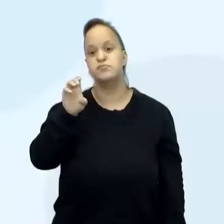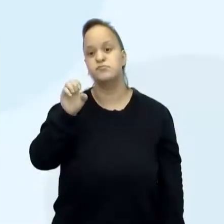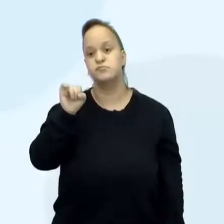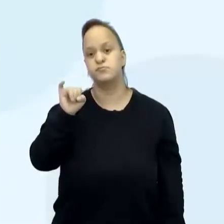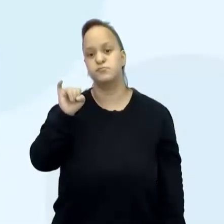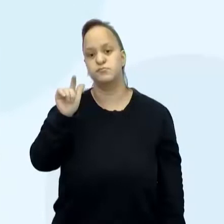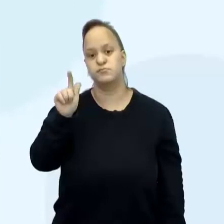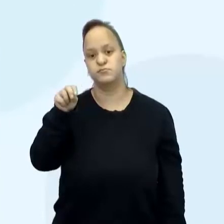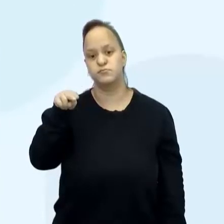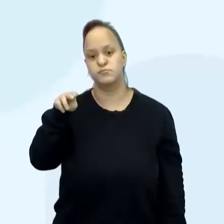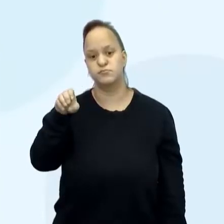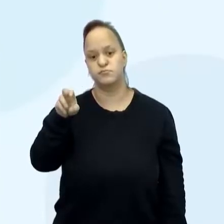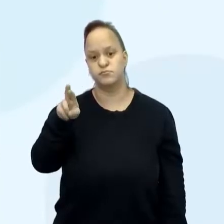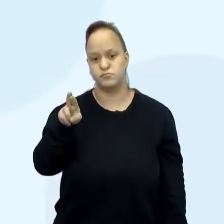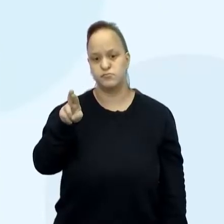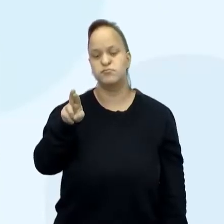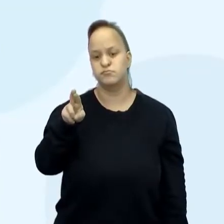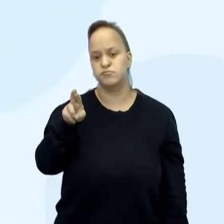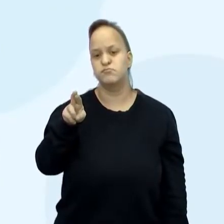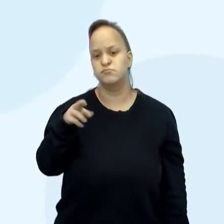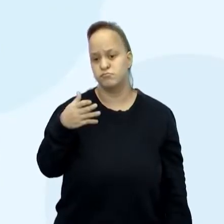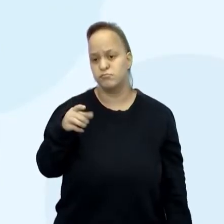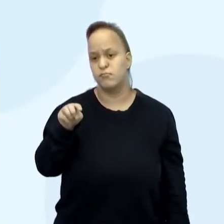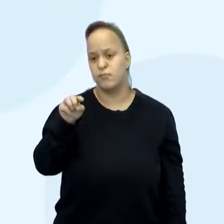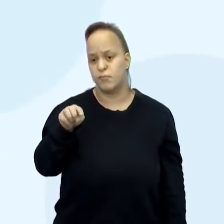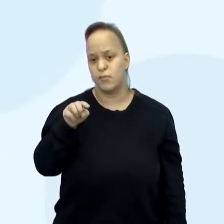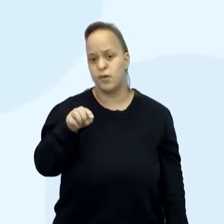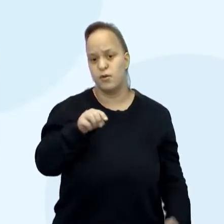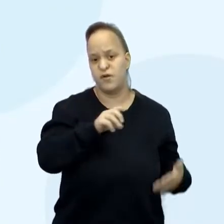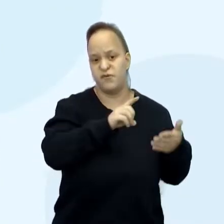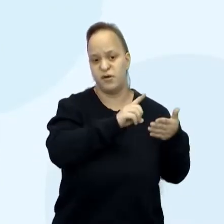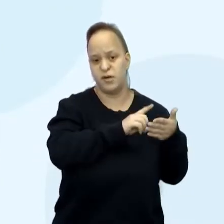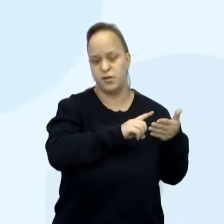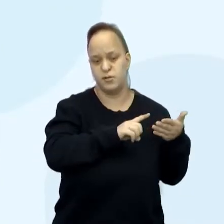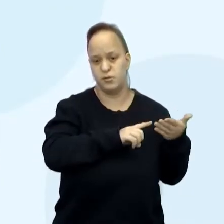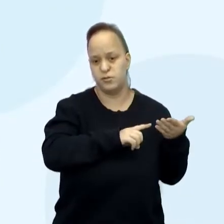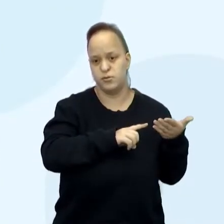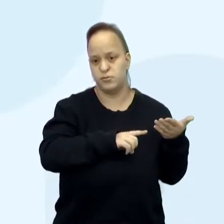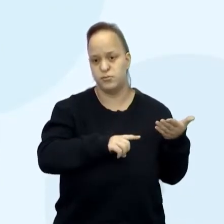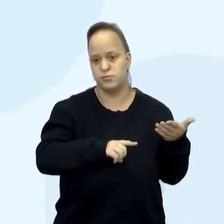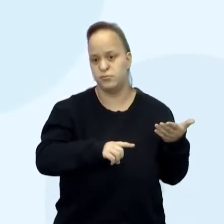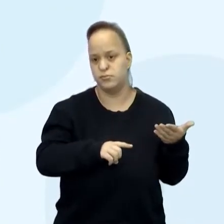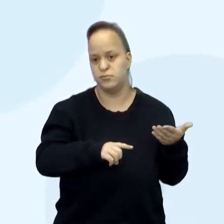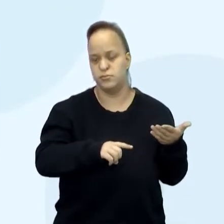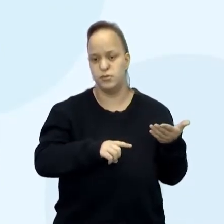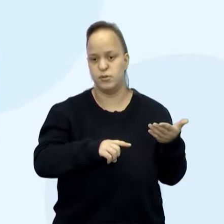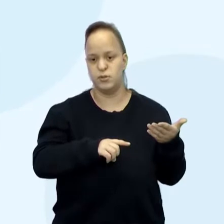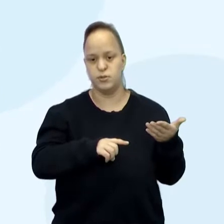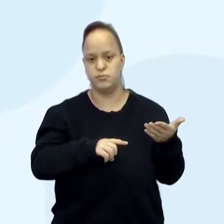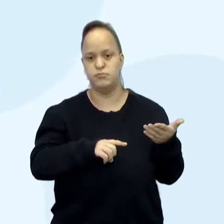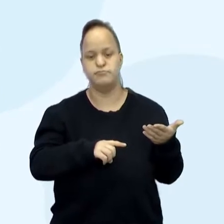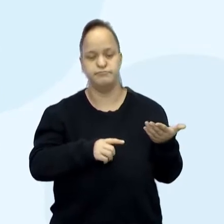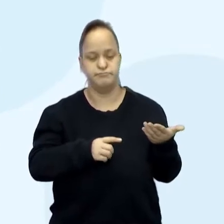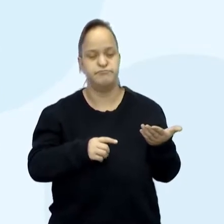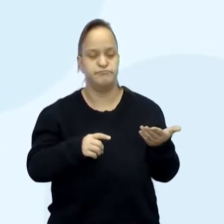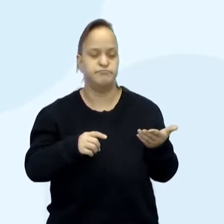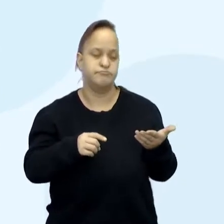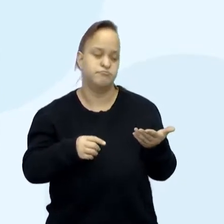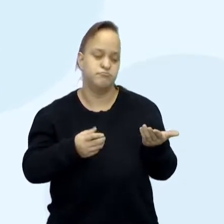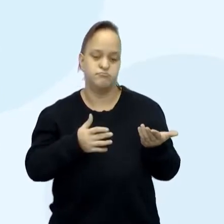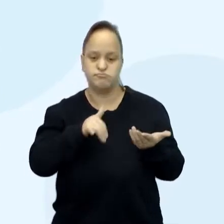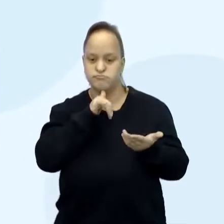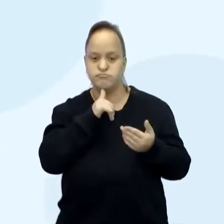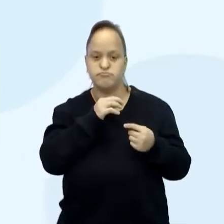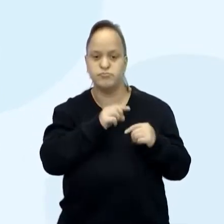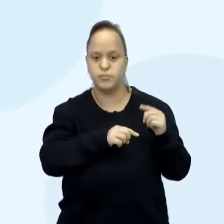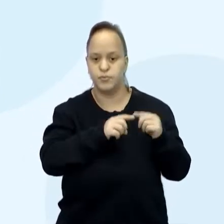profissional que trabalha na criação gráfica e esquemática de um produto. Especialmente